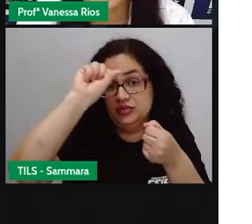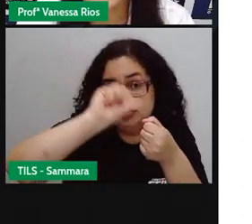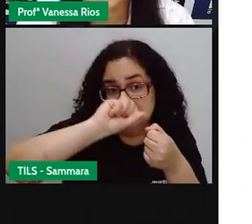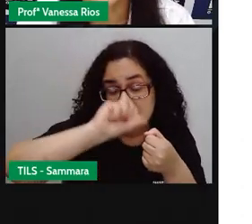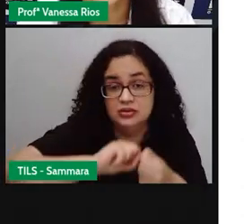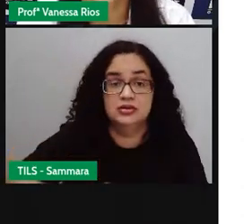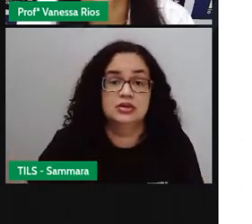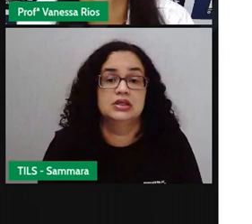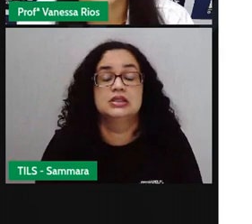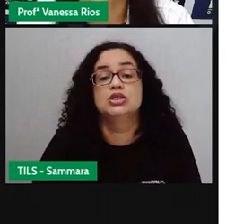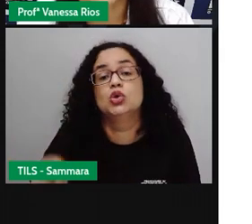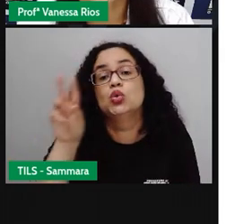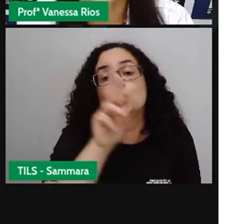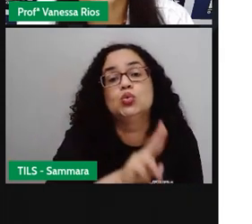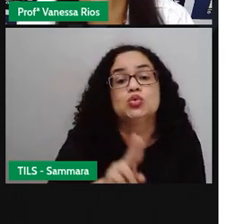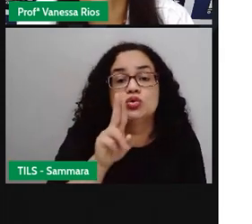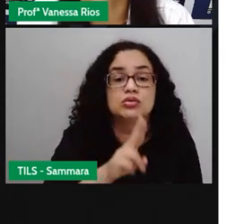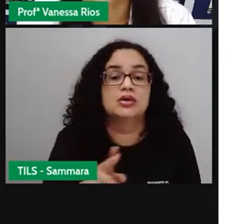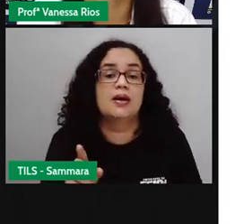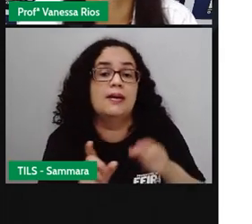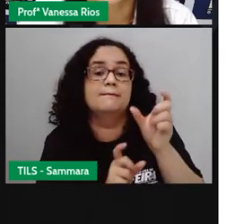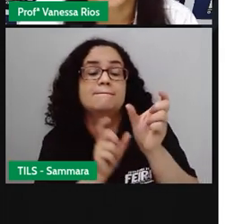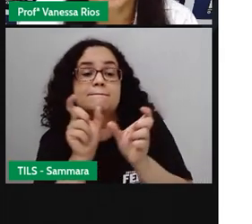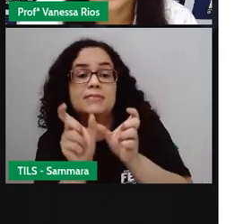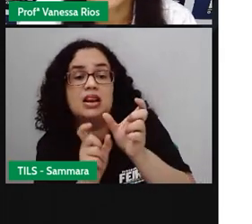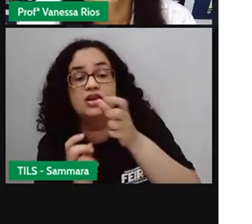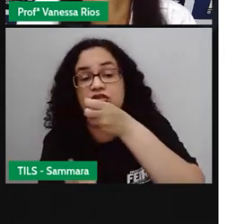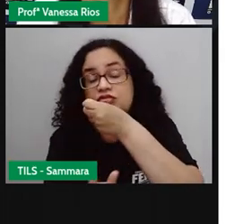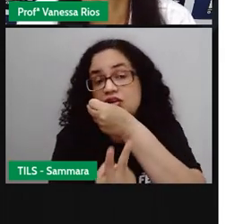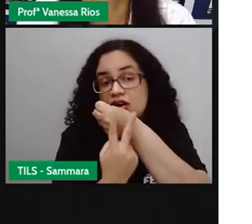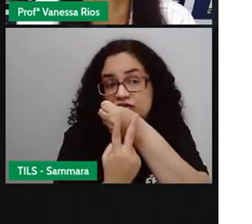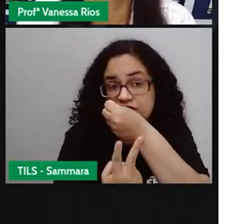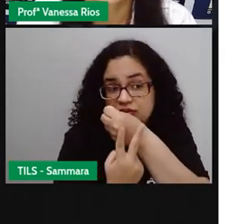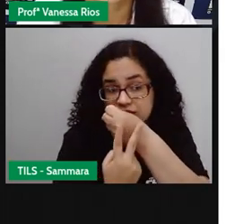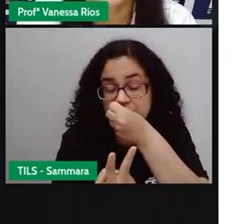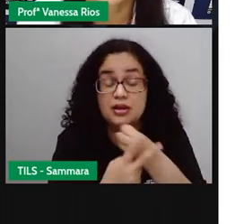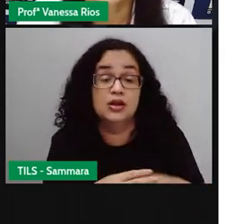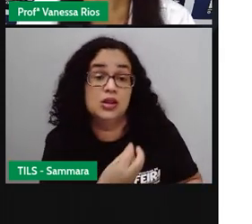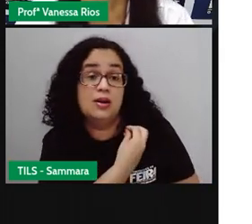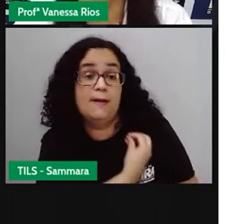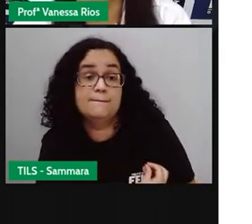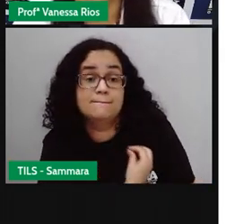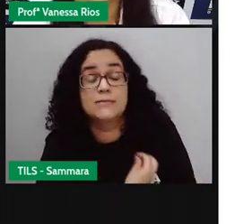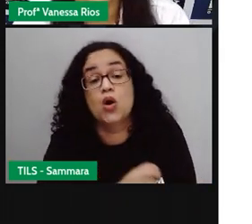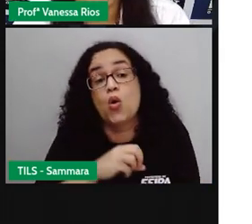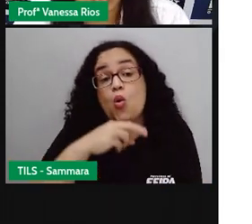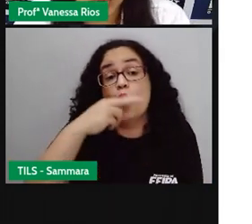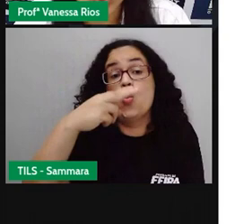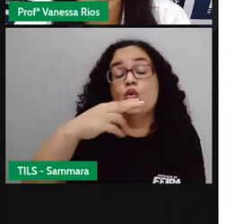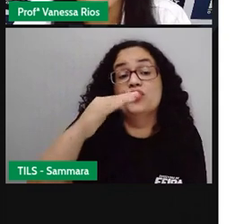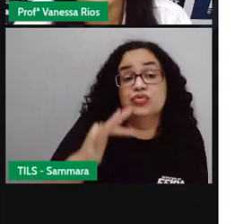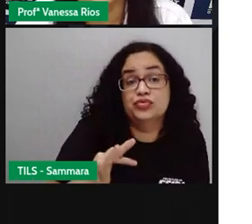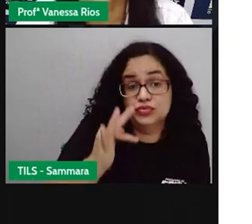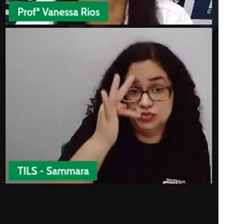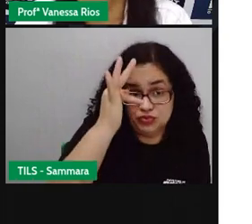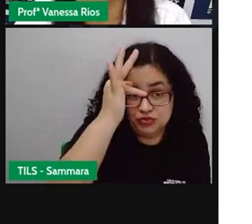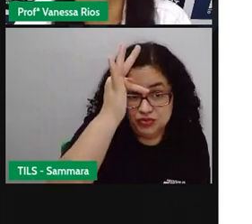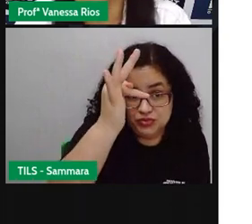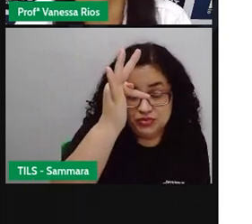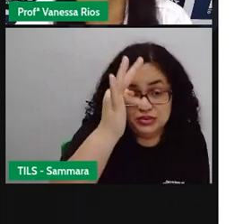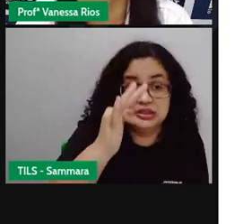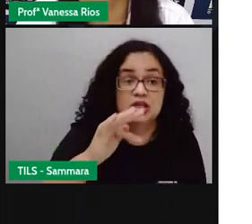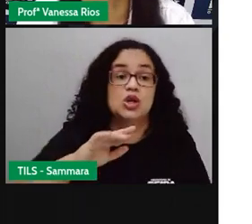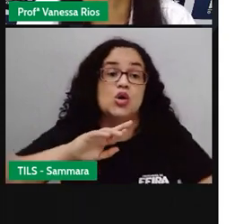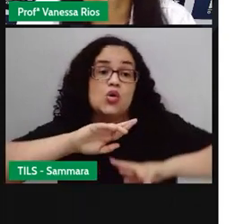Então, se ele utilizar palavras, aí utilizar verbos, no tempo presente ou no tempo futuro, indicando